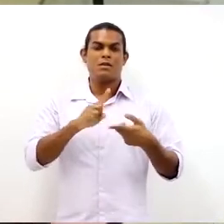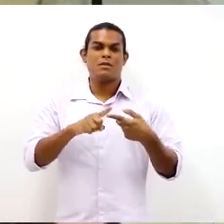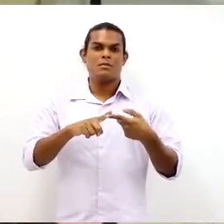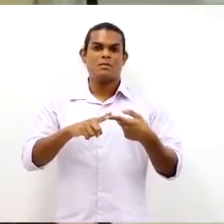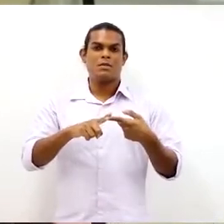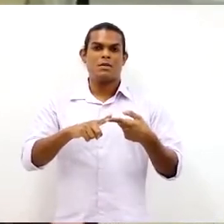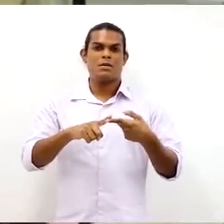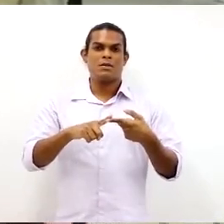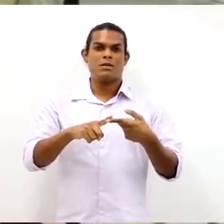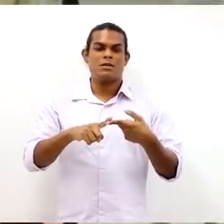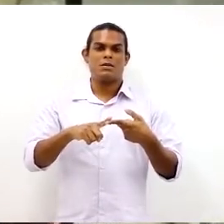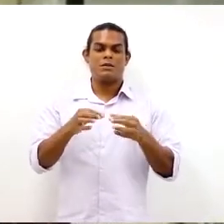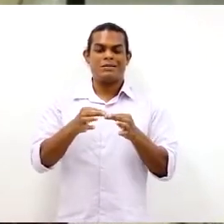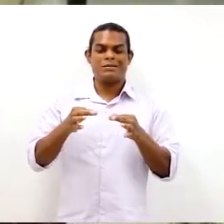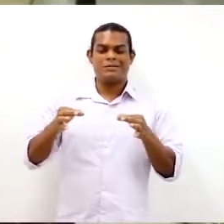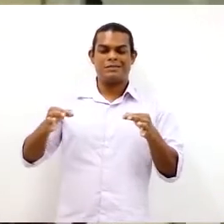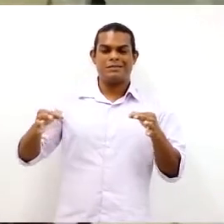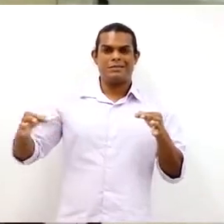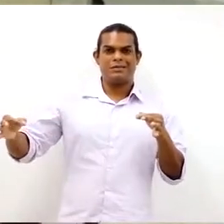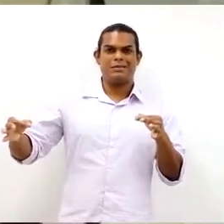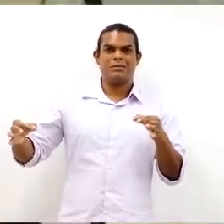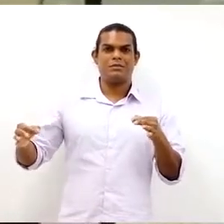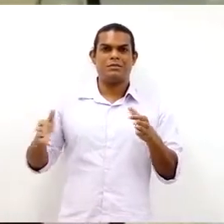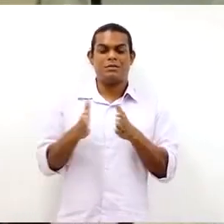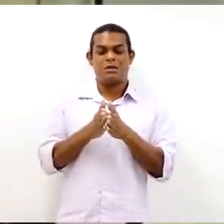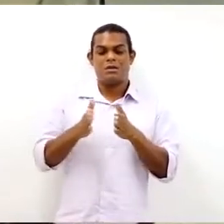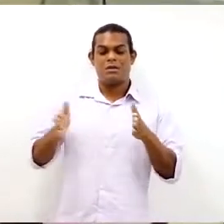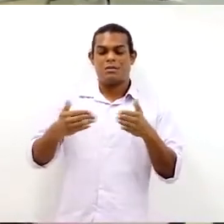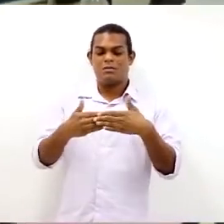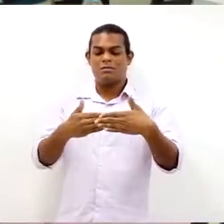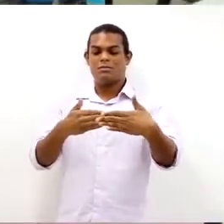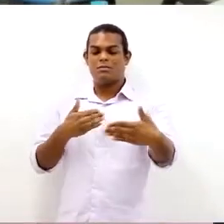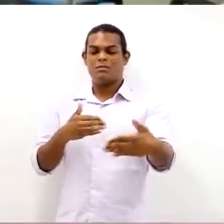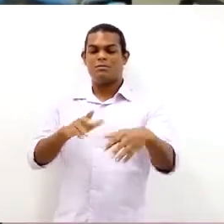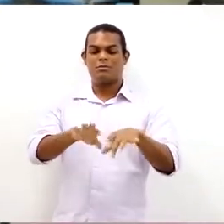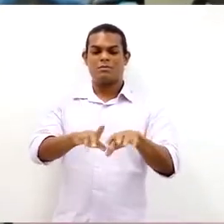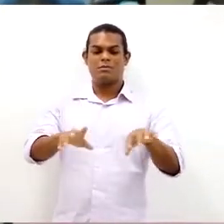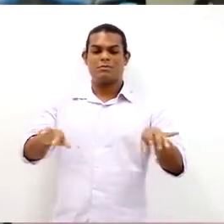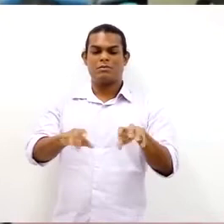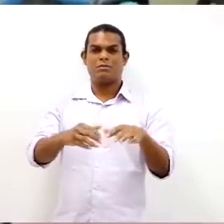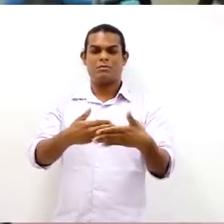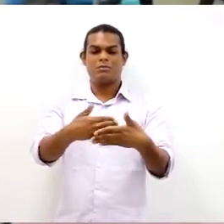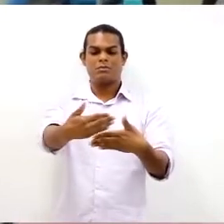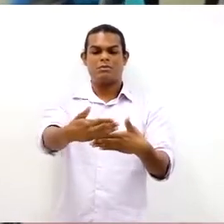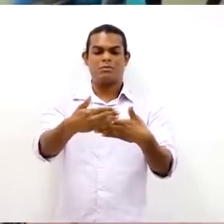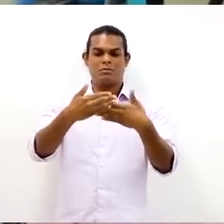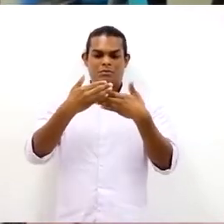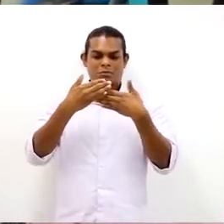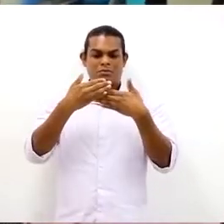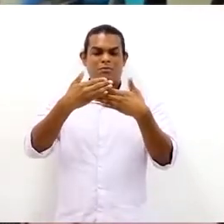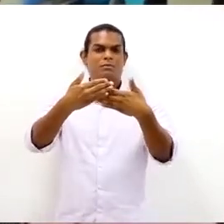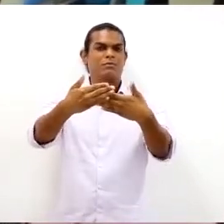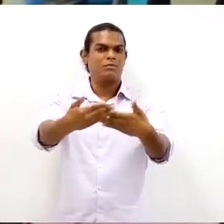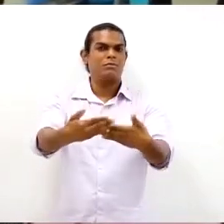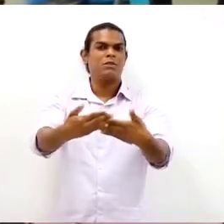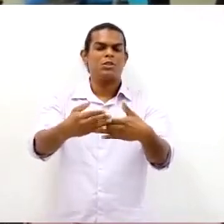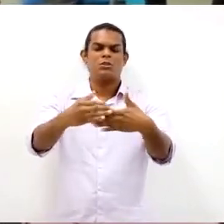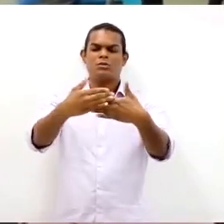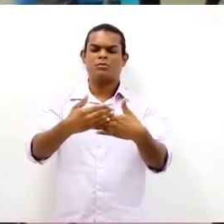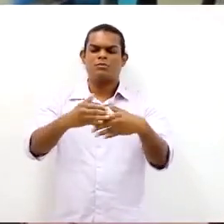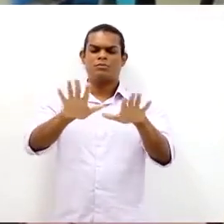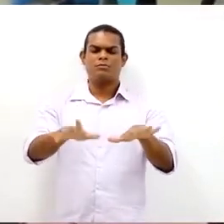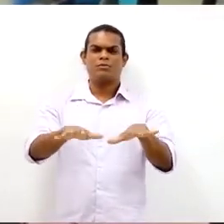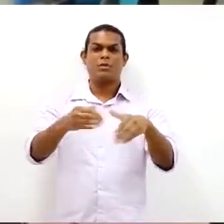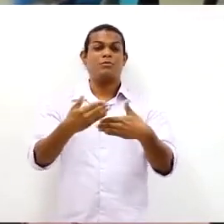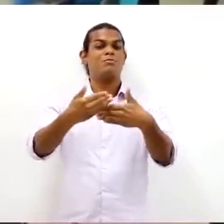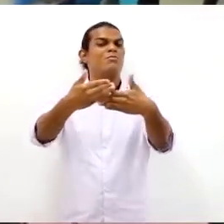Não obstante, existe aqui uma necessidade, que a norma também prevê, de que o documento que ela esteja trabalhando esteja também na altura de visada, para não estar mudando